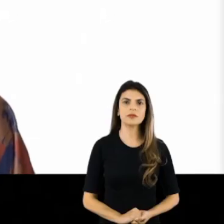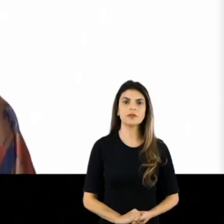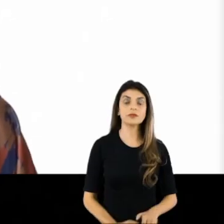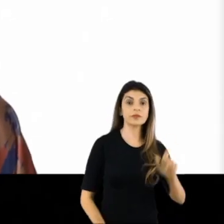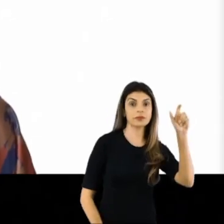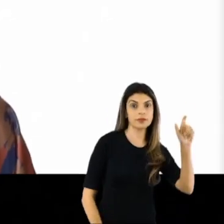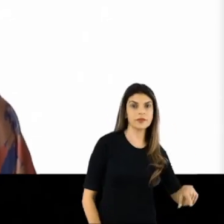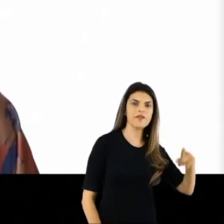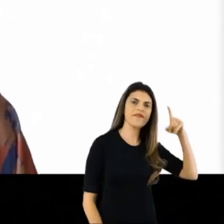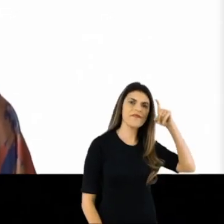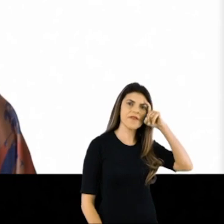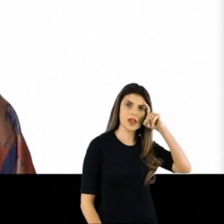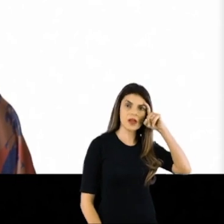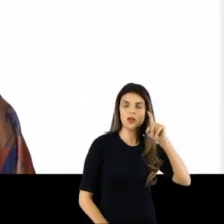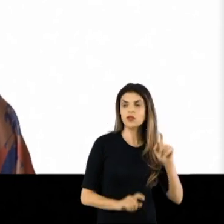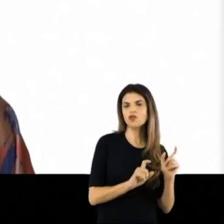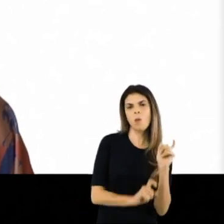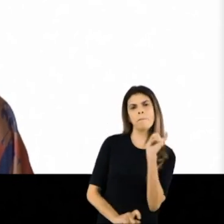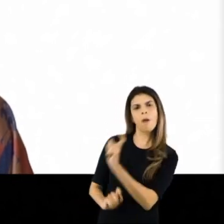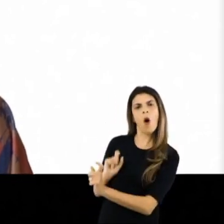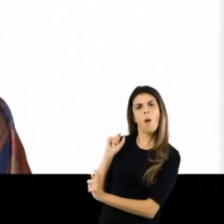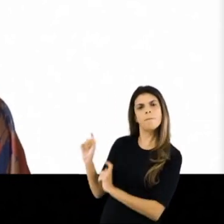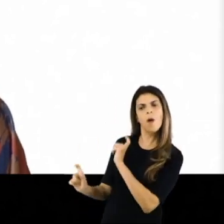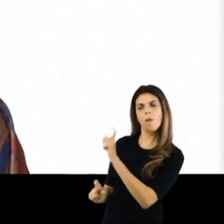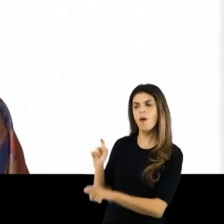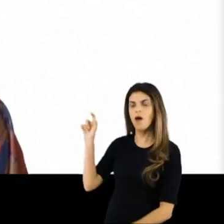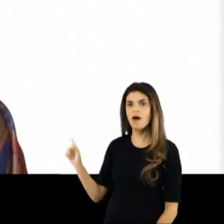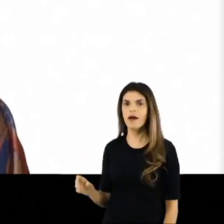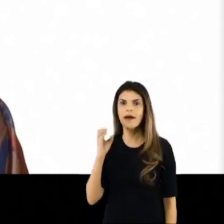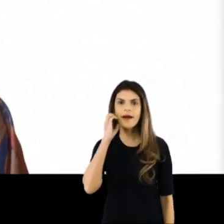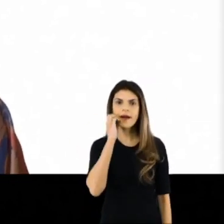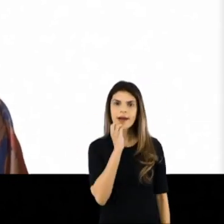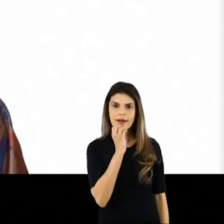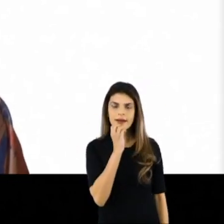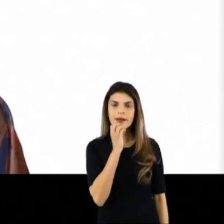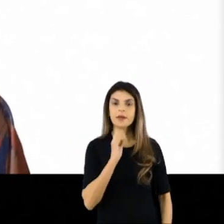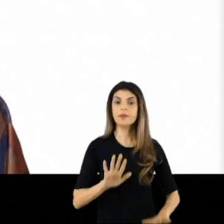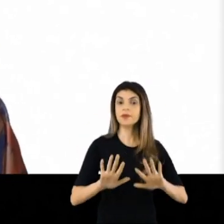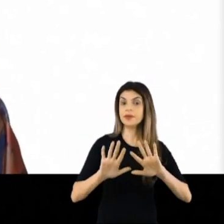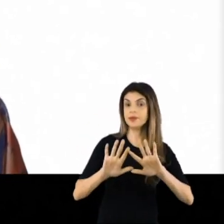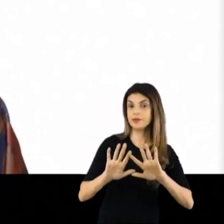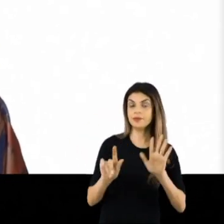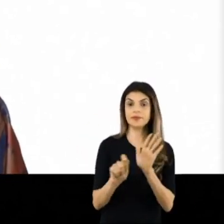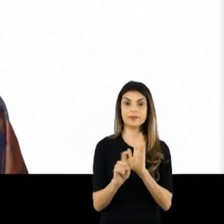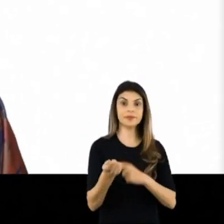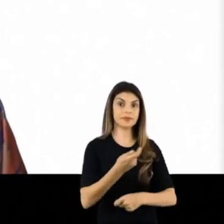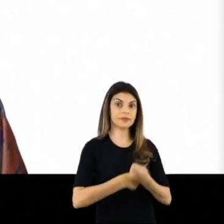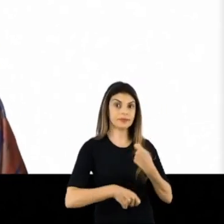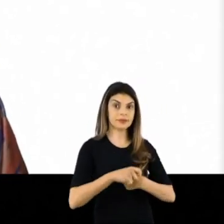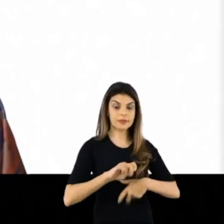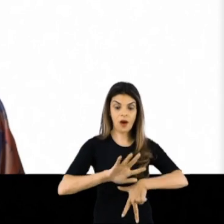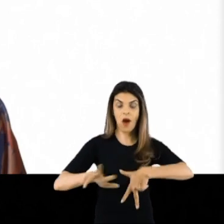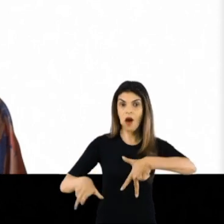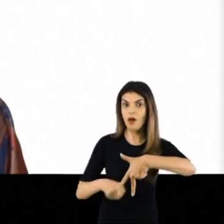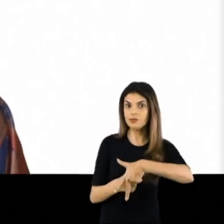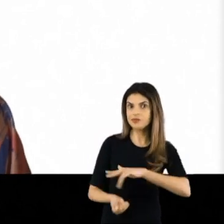Nessa campanha, Marcelo Freixo já chamou Cláudio Castro de miliciano, mafioso, corrupto, desrespeitoso